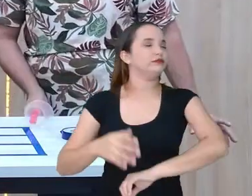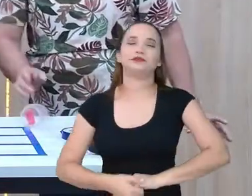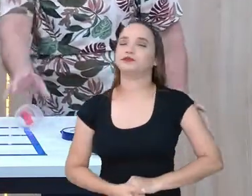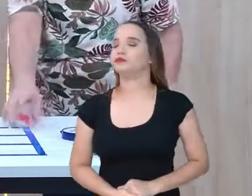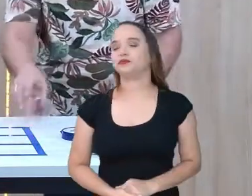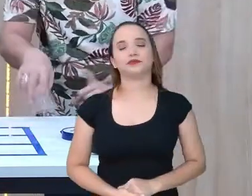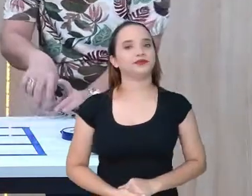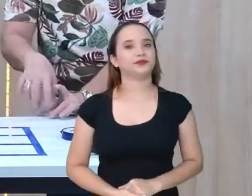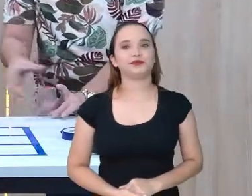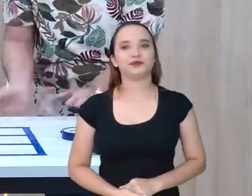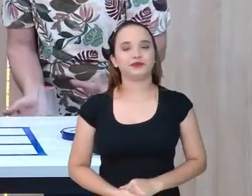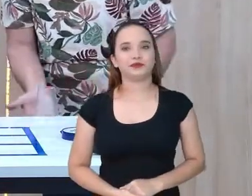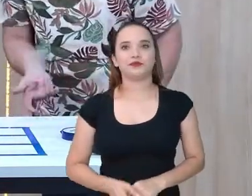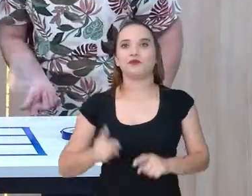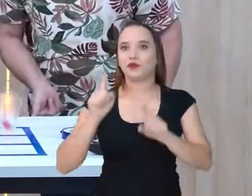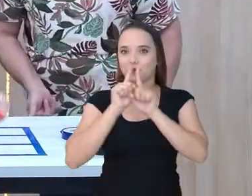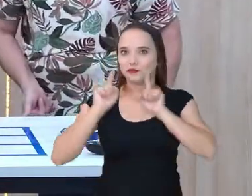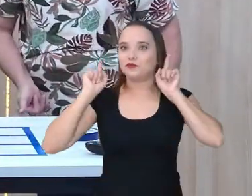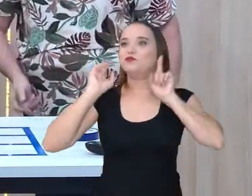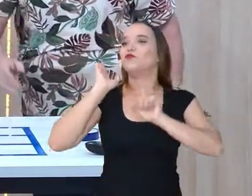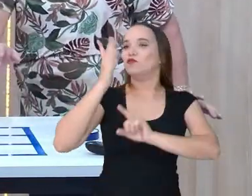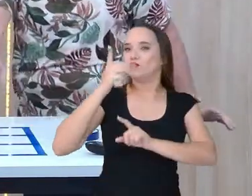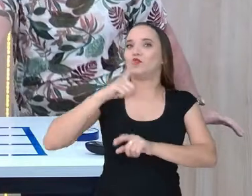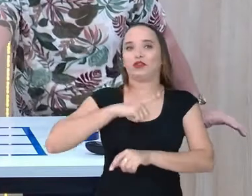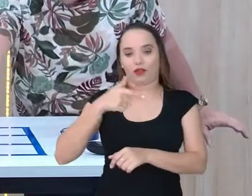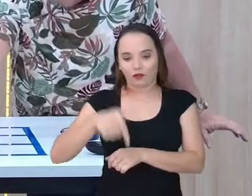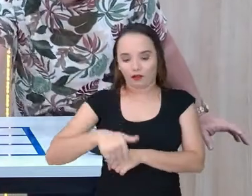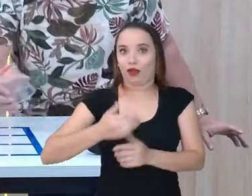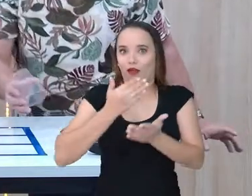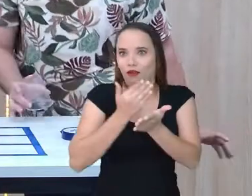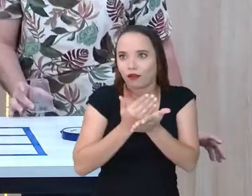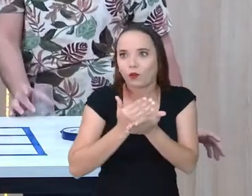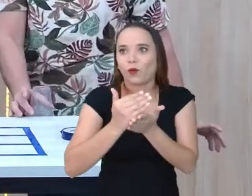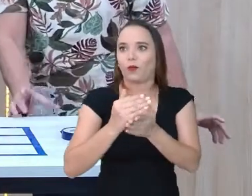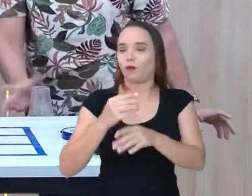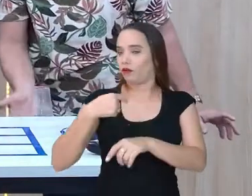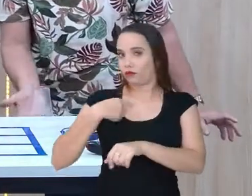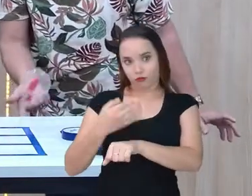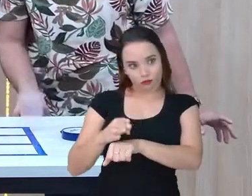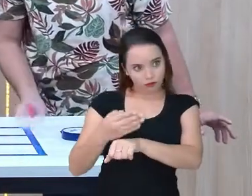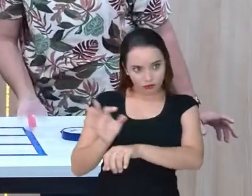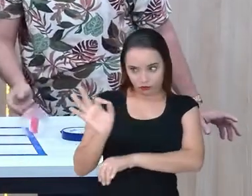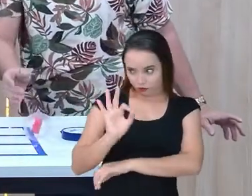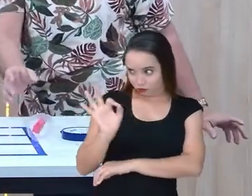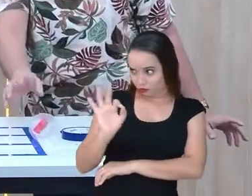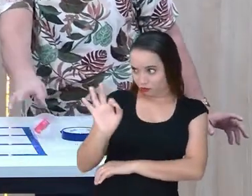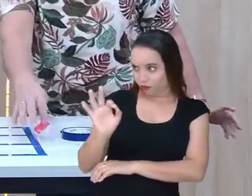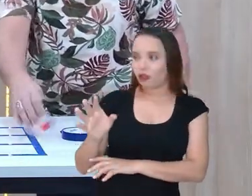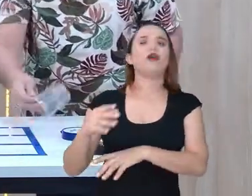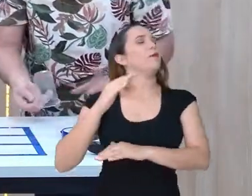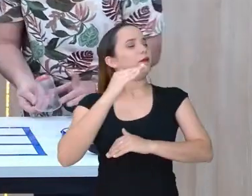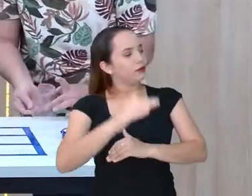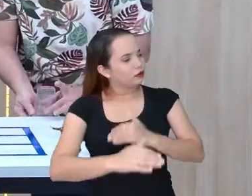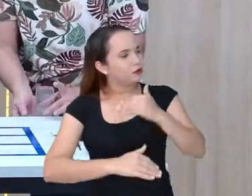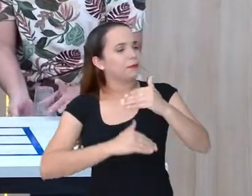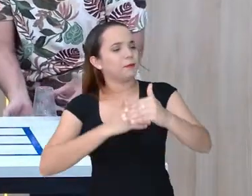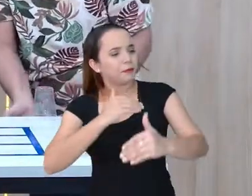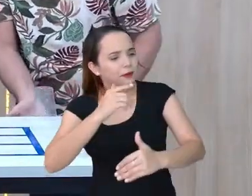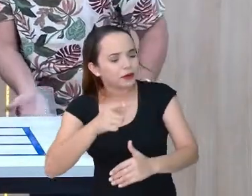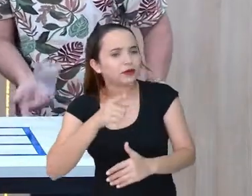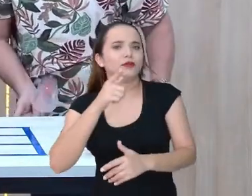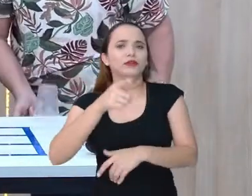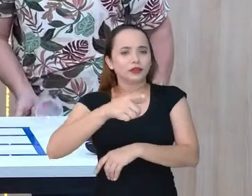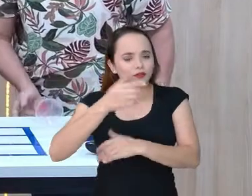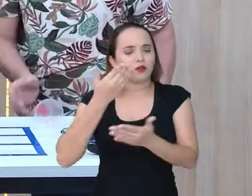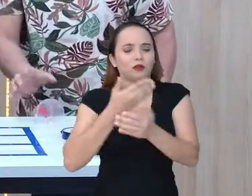Ela não treinou. Vivi já estava aqui desde o começo, né? Eu treinando. Vamos dizer assim, com o passar do você foi